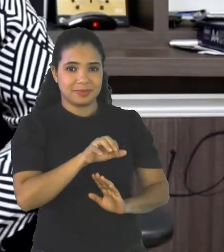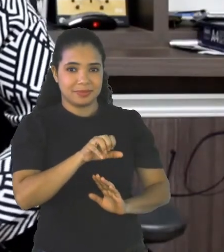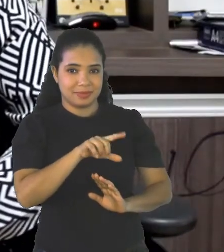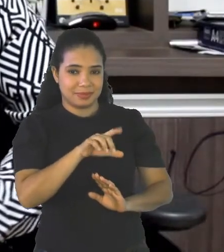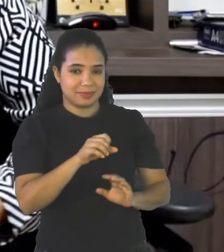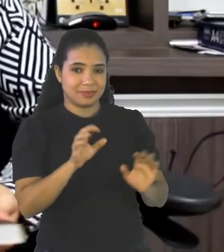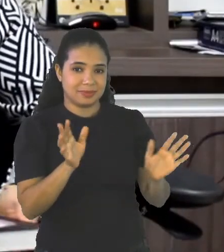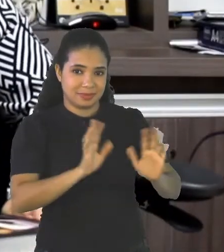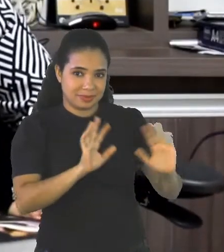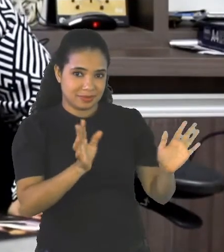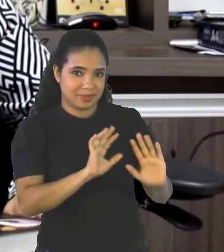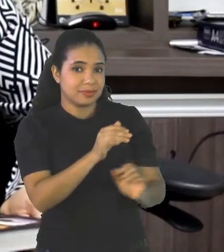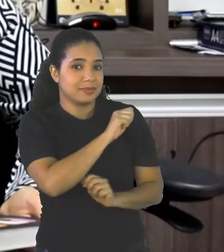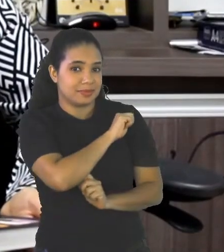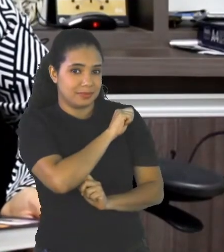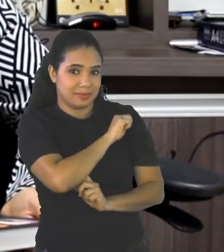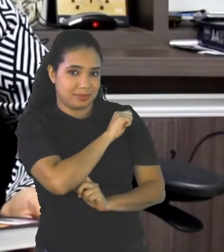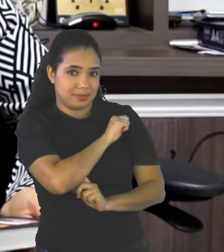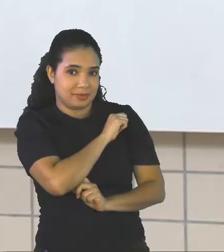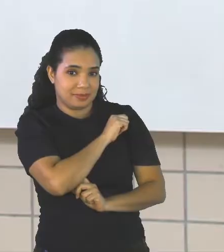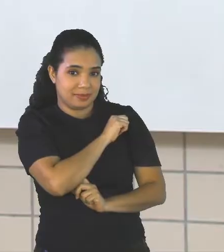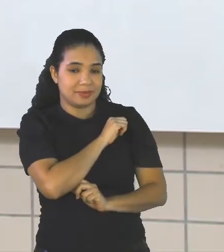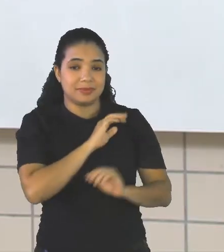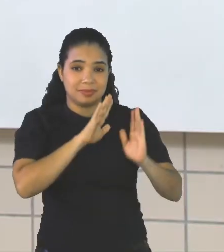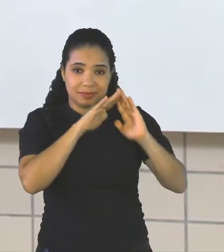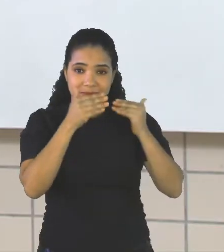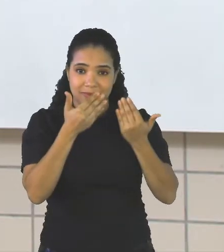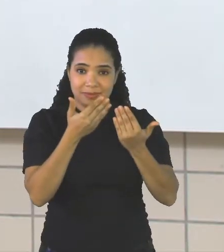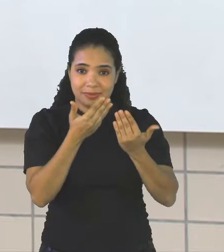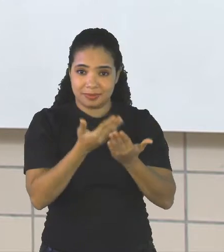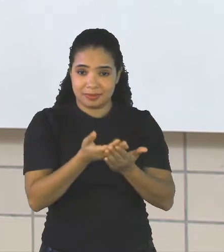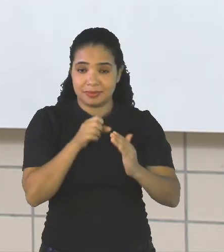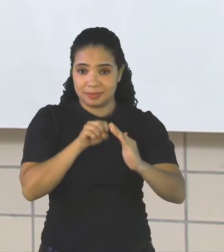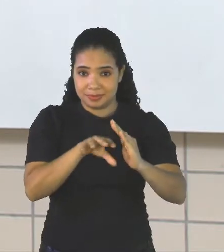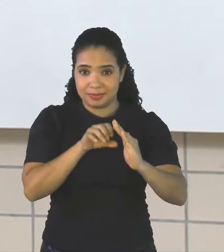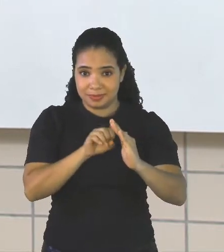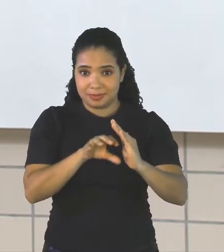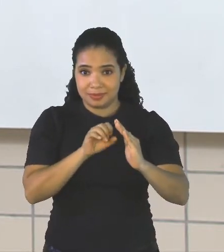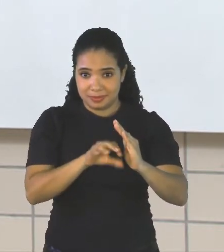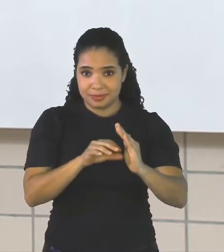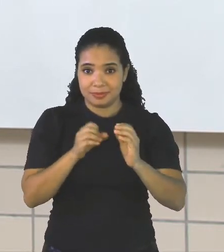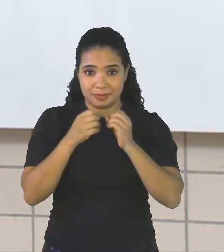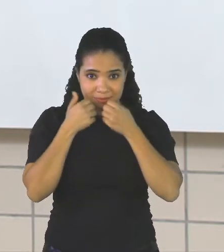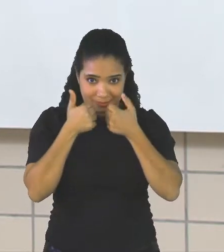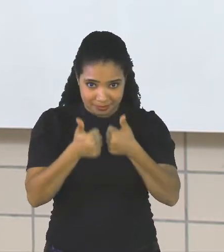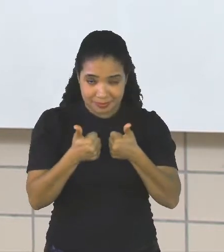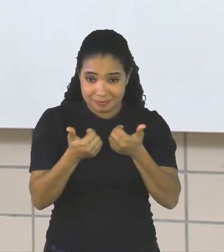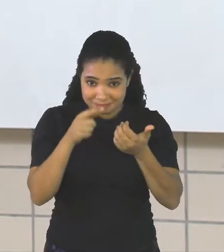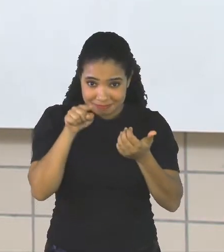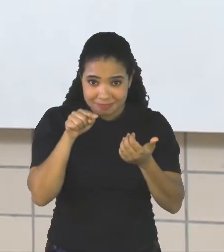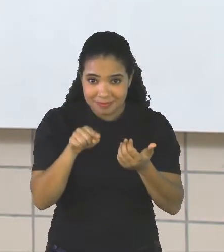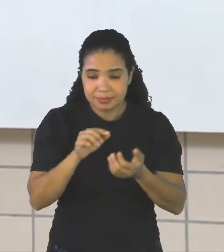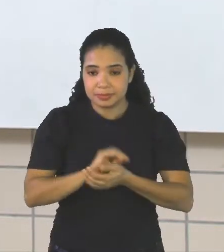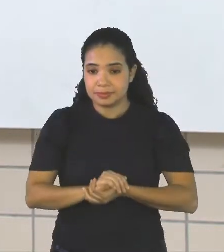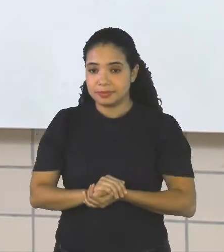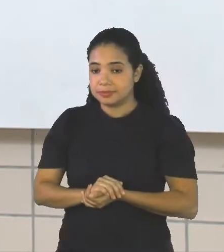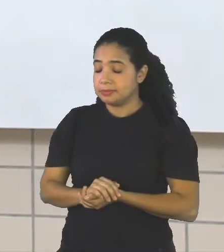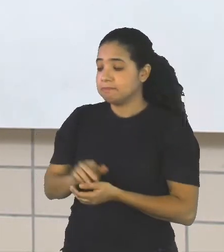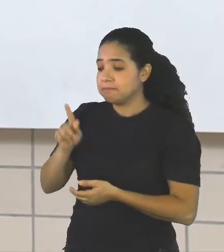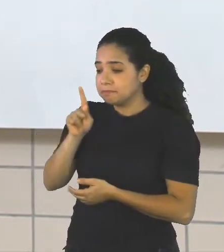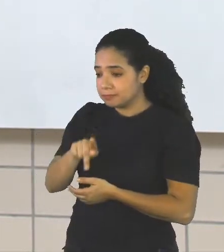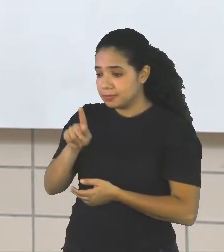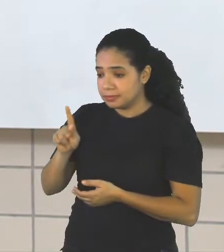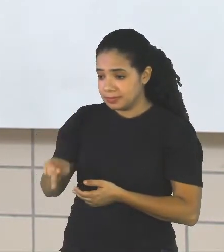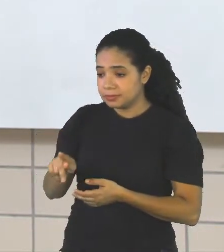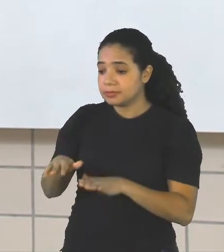Palmas Home School How are you Fine Ok Teacher Daniela Who was Your